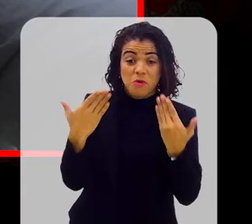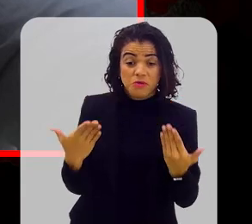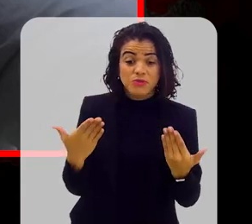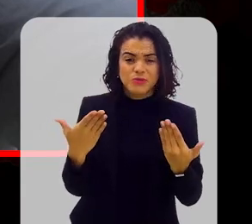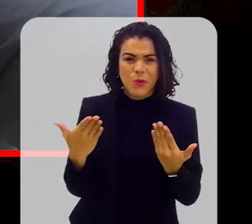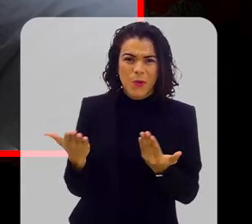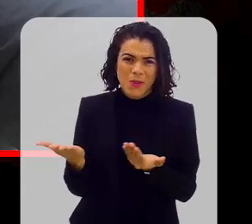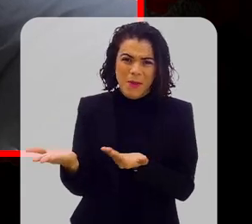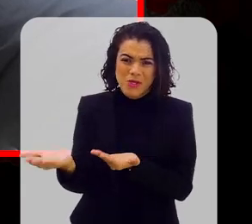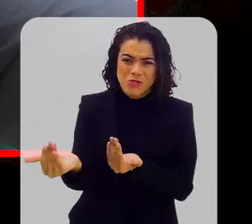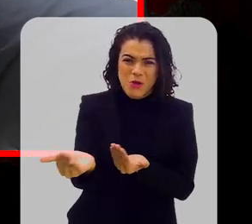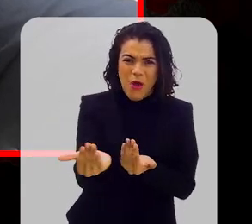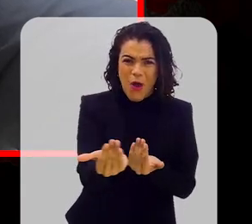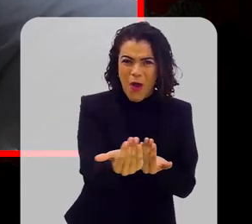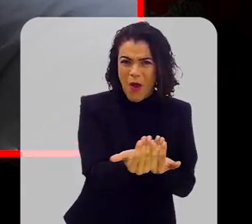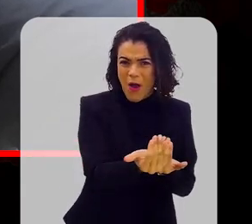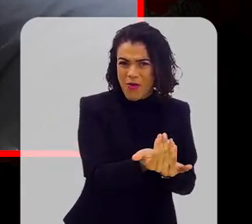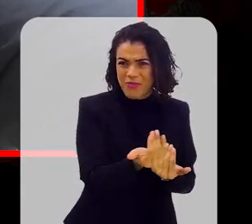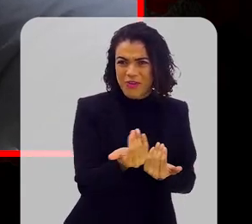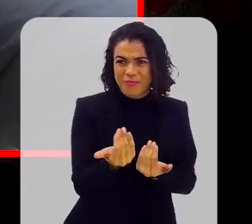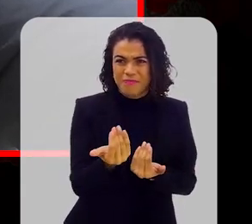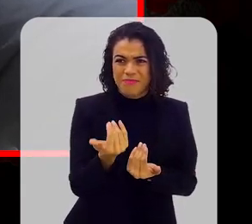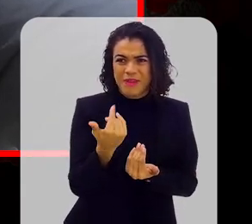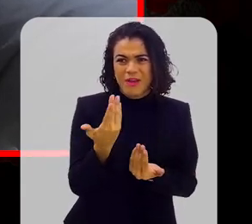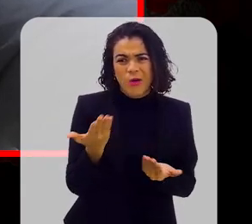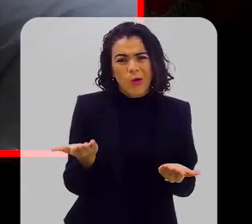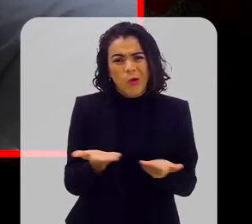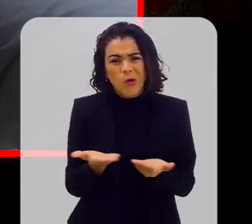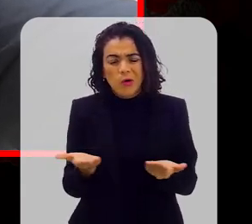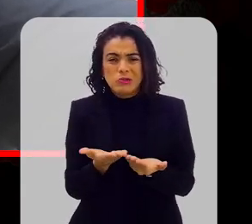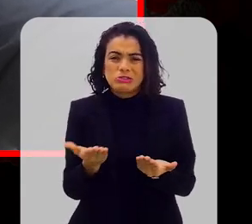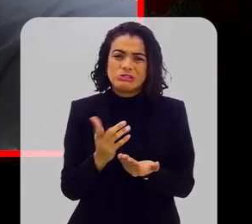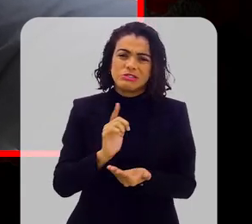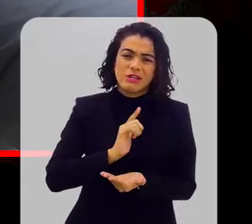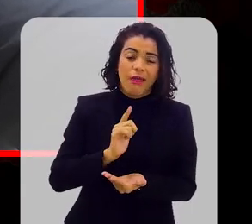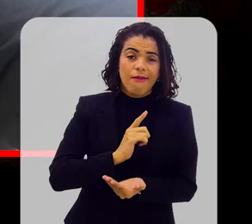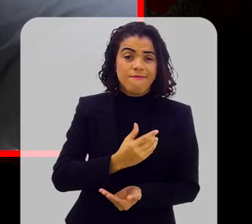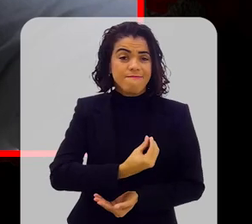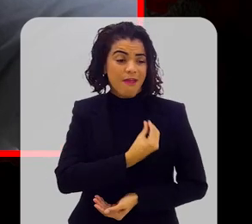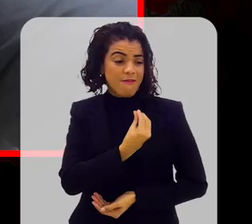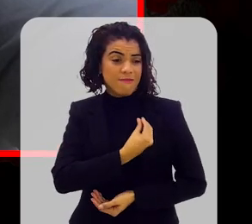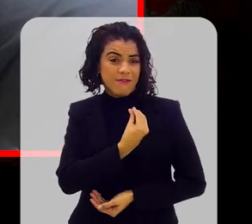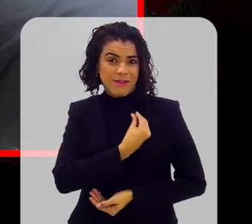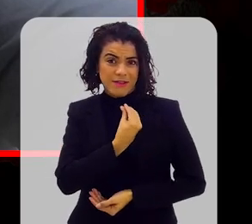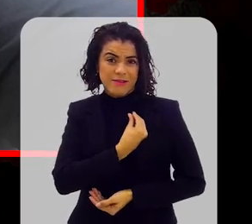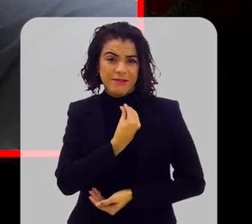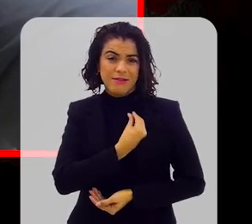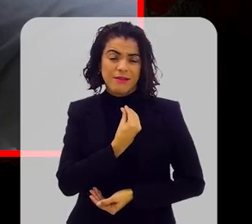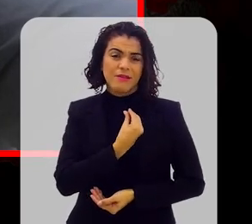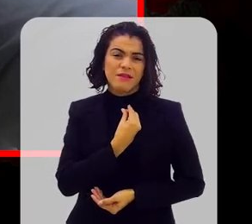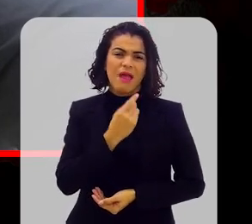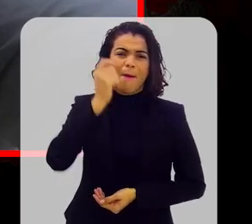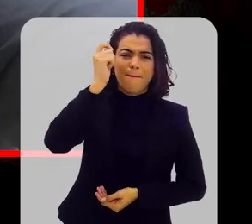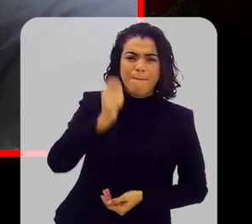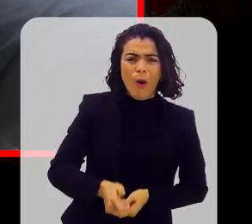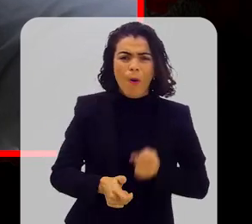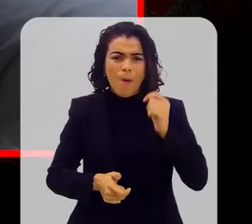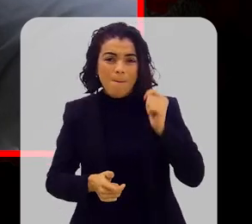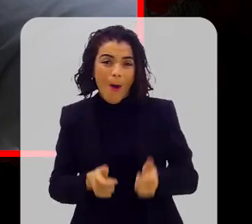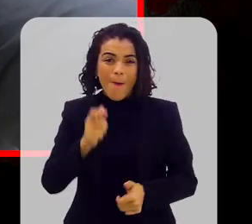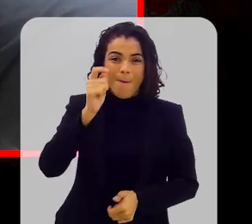exposição do jovem também. A gente hoje está exposto à nossa vida pela praticidade.